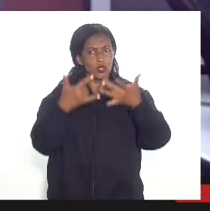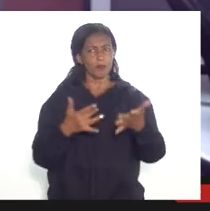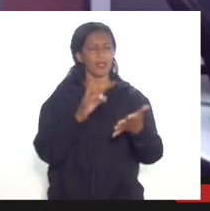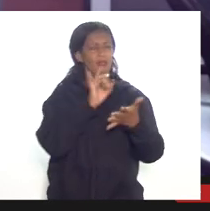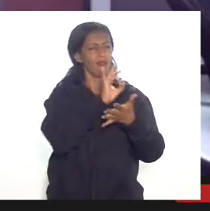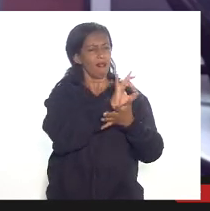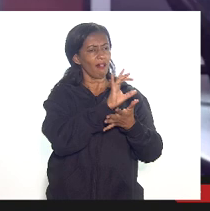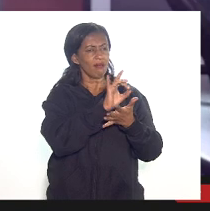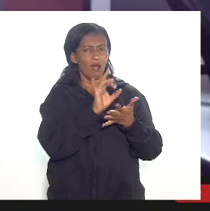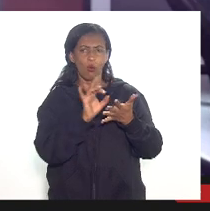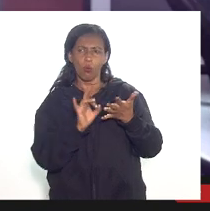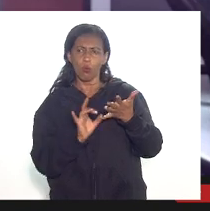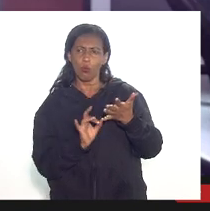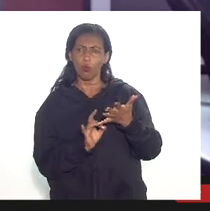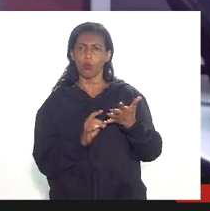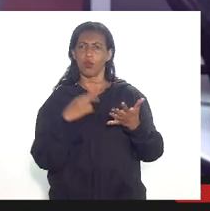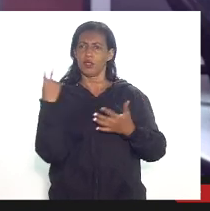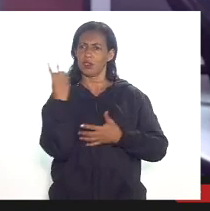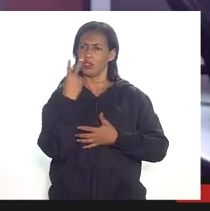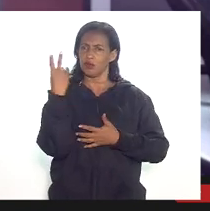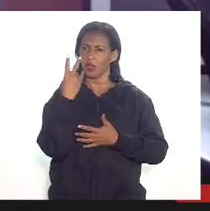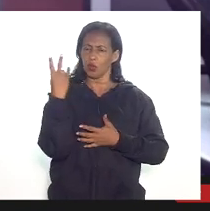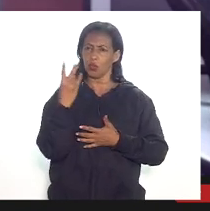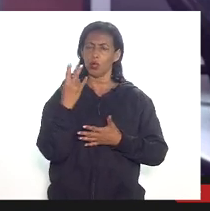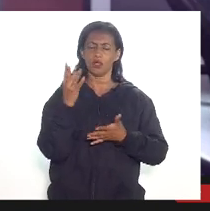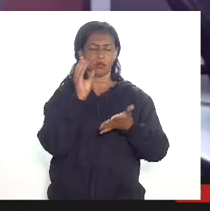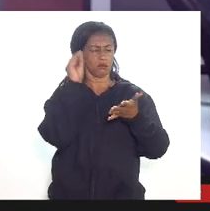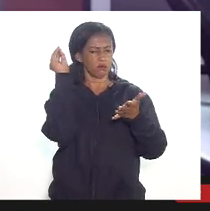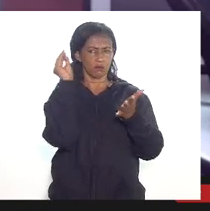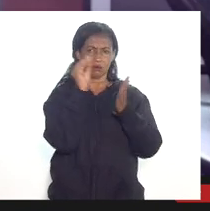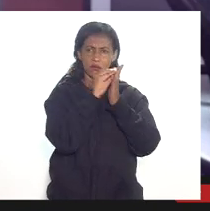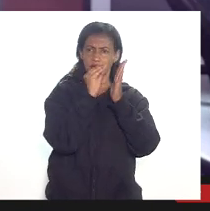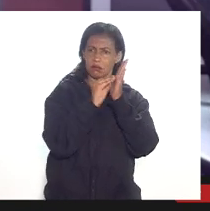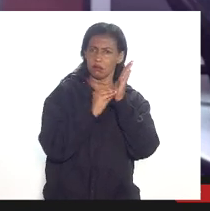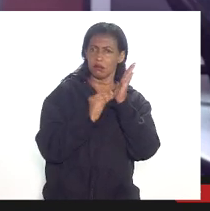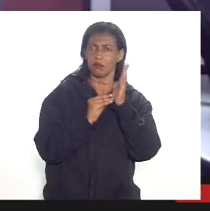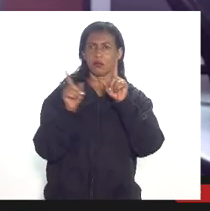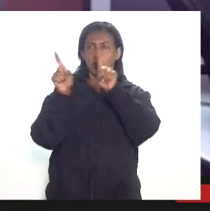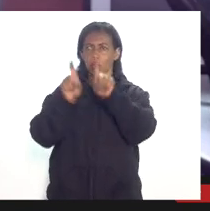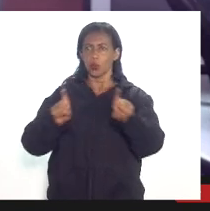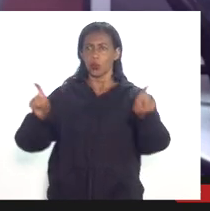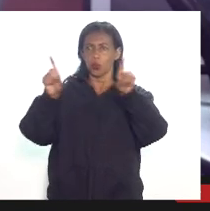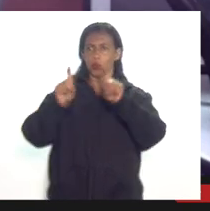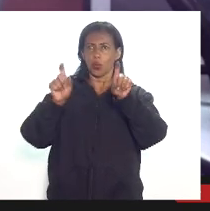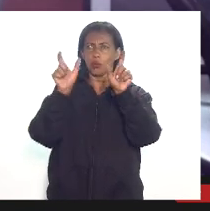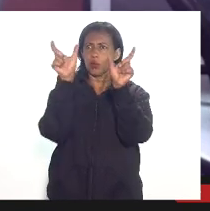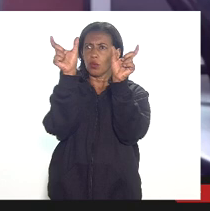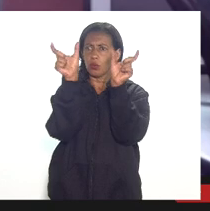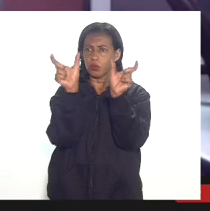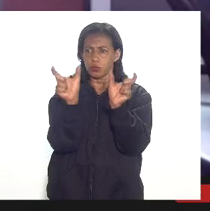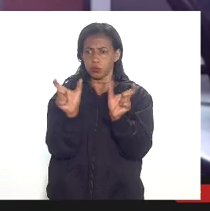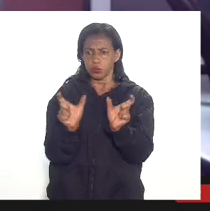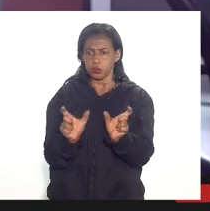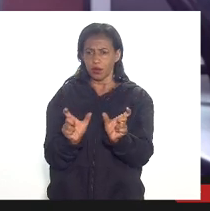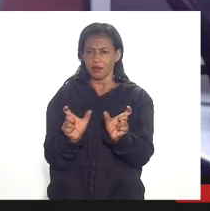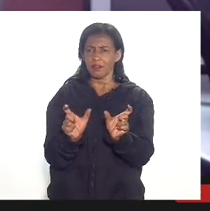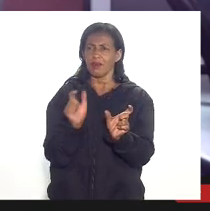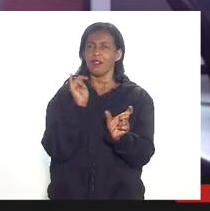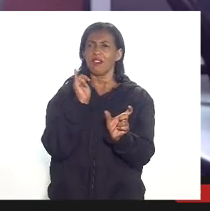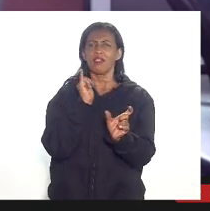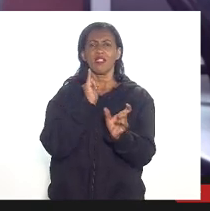e esses valores são deduzidos são declarados praticamente pelo computador e não se tinha a informação do